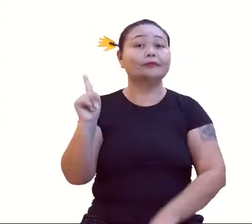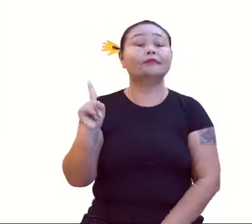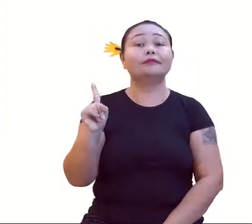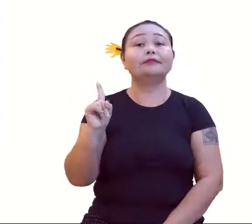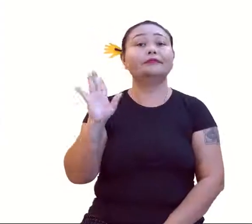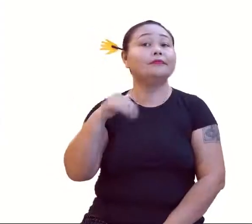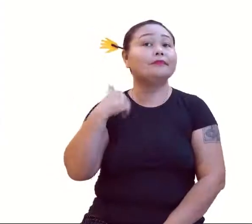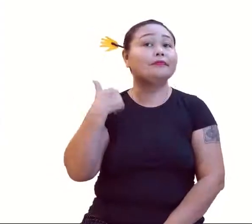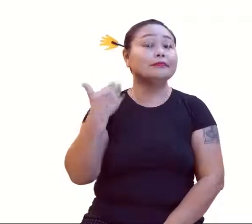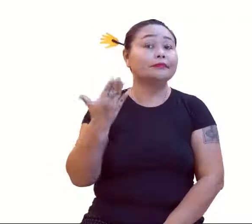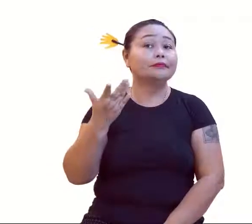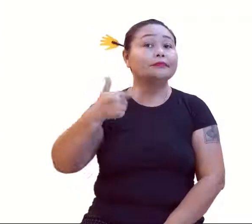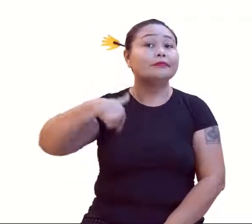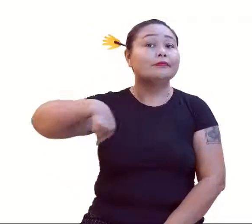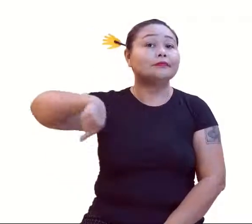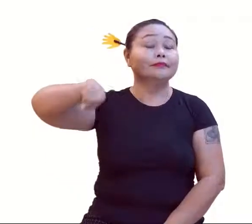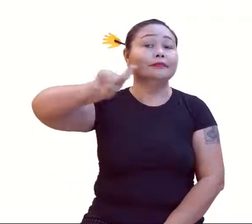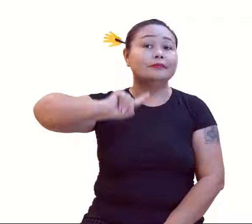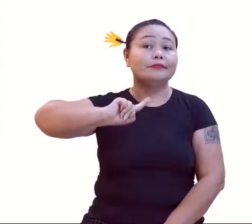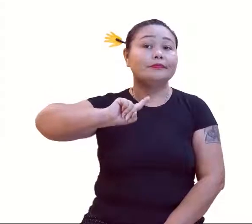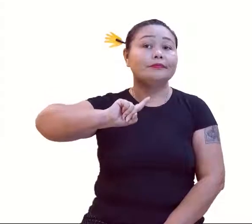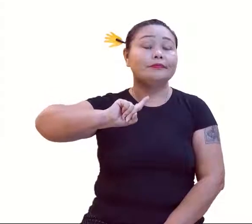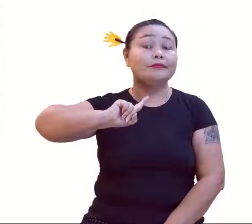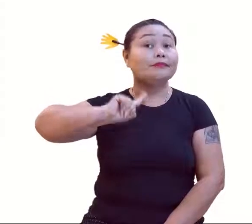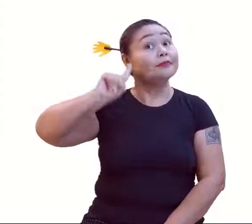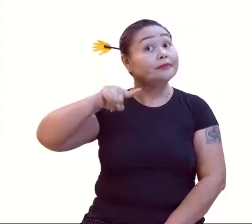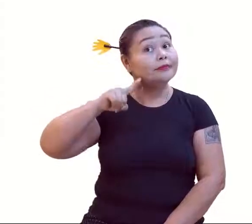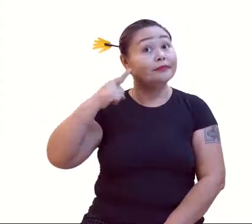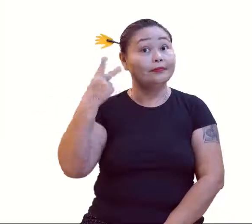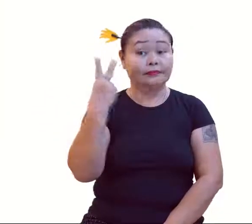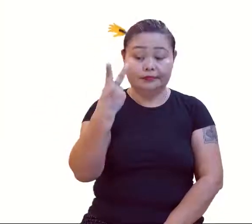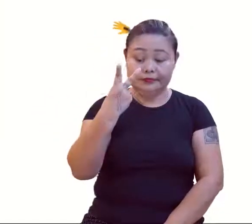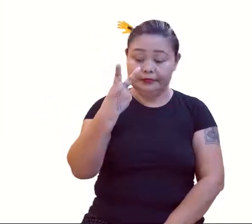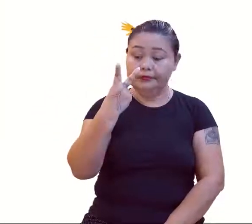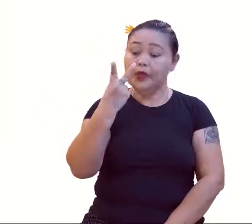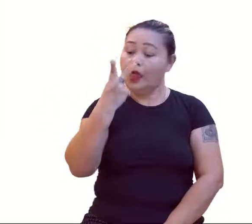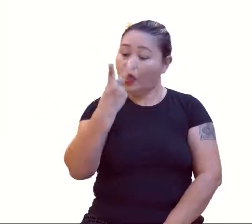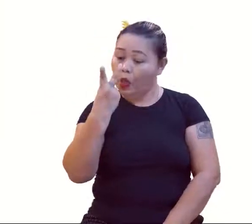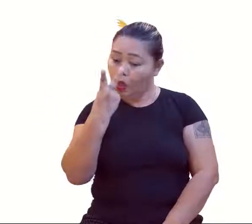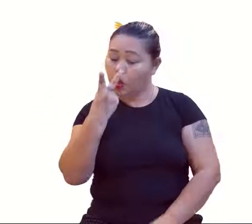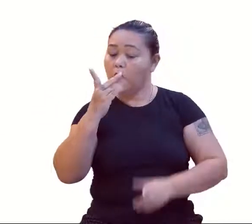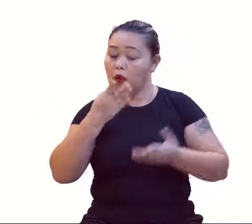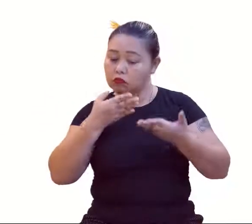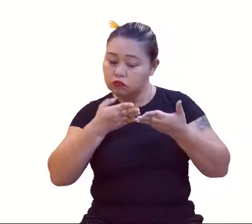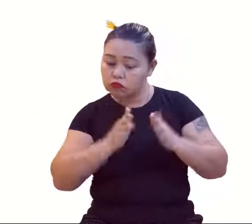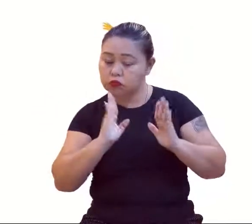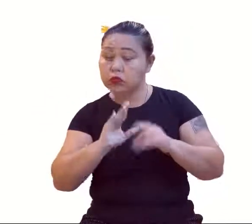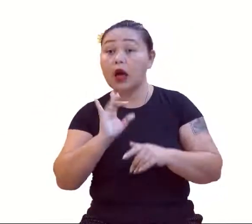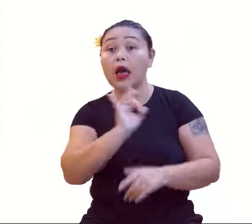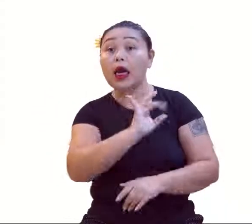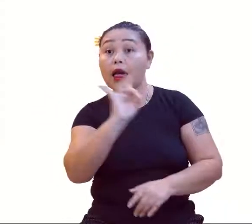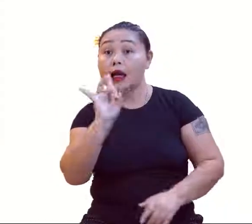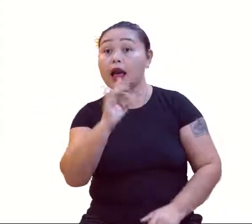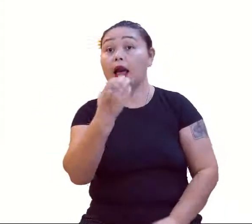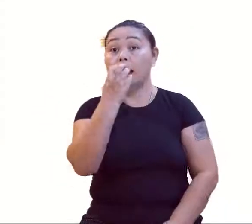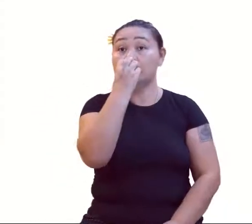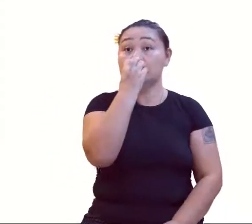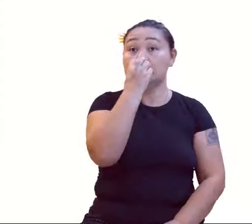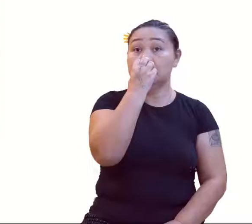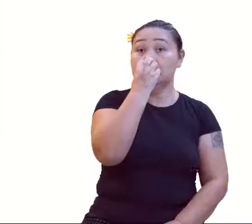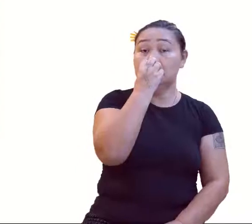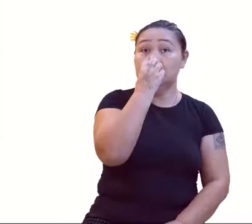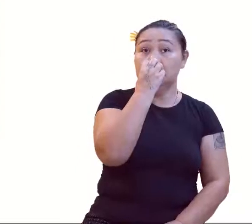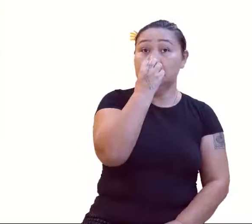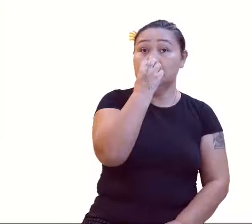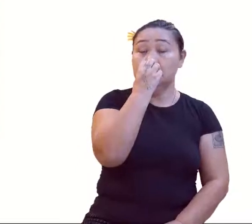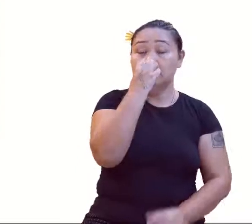aí você vai ver que nascem dois pares de filhotes para cada cão. Então,